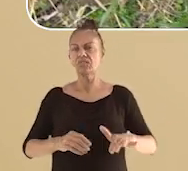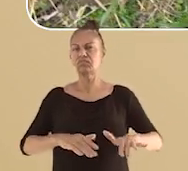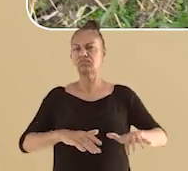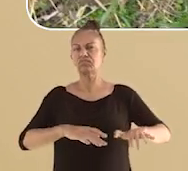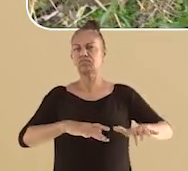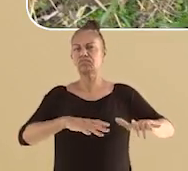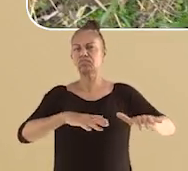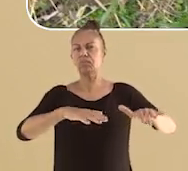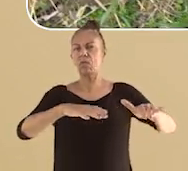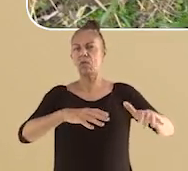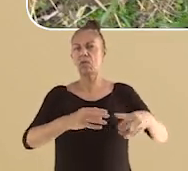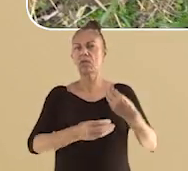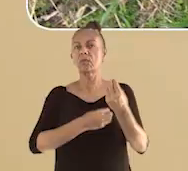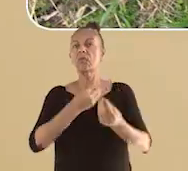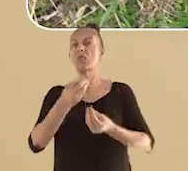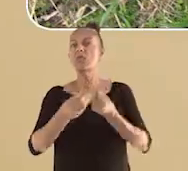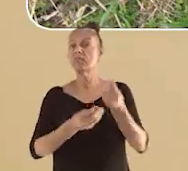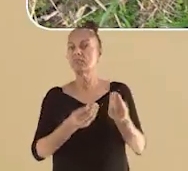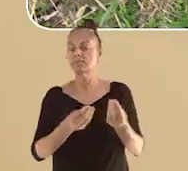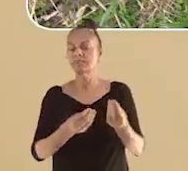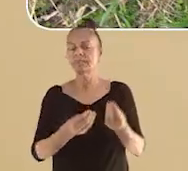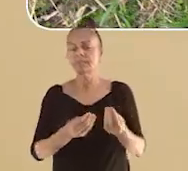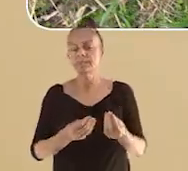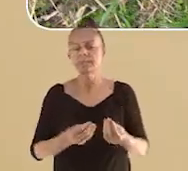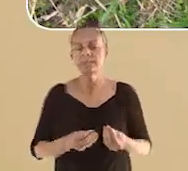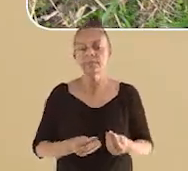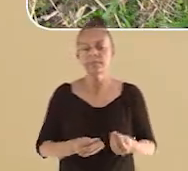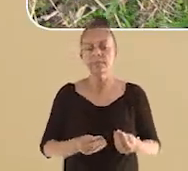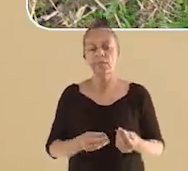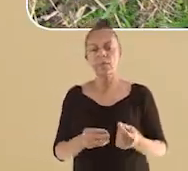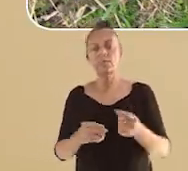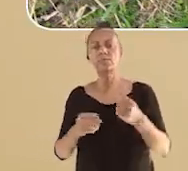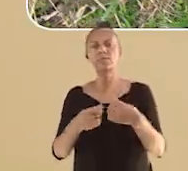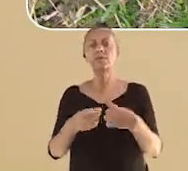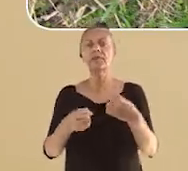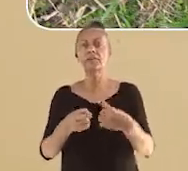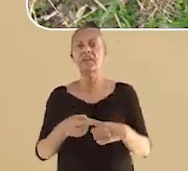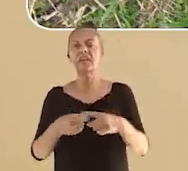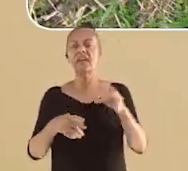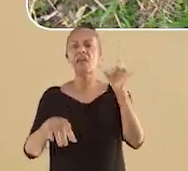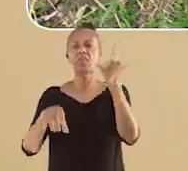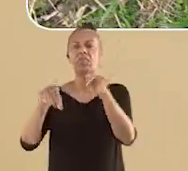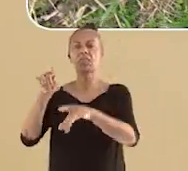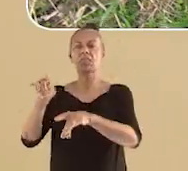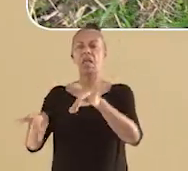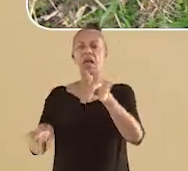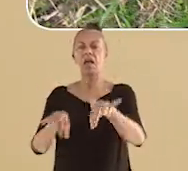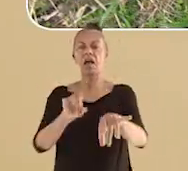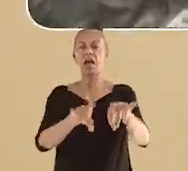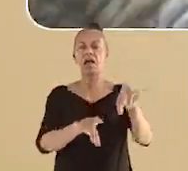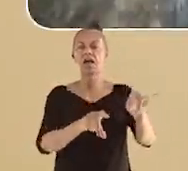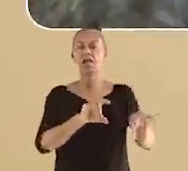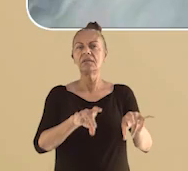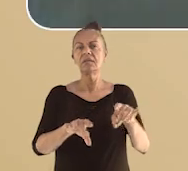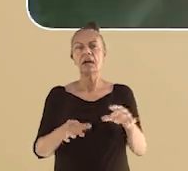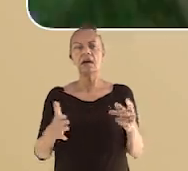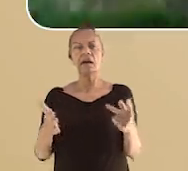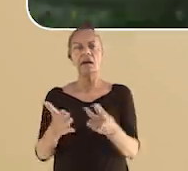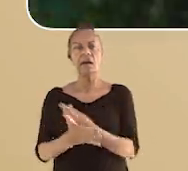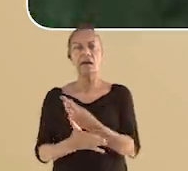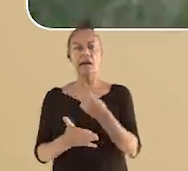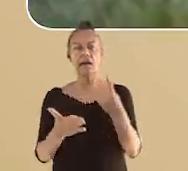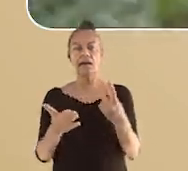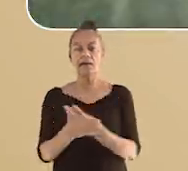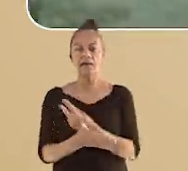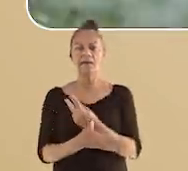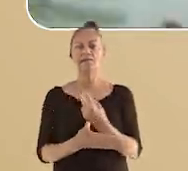Mas como os plásticos chegam até o mar? Bom, eles chegam até lá por causa do descarte incorreto,